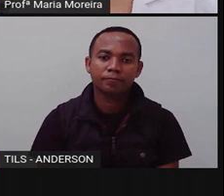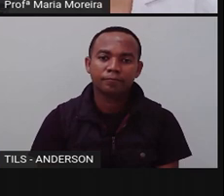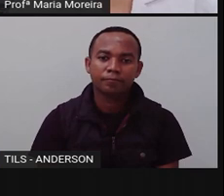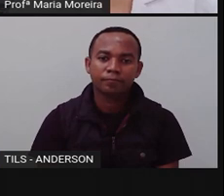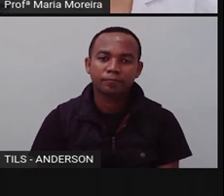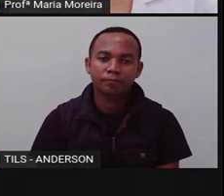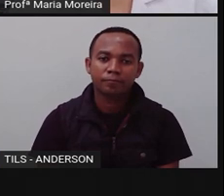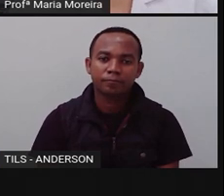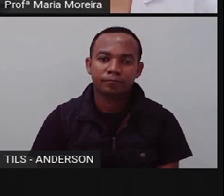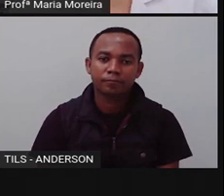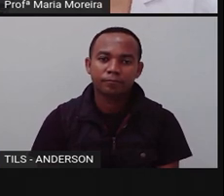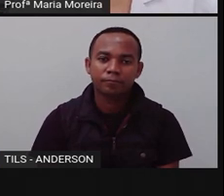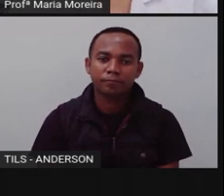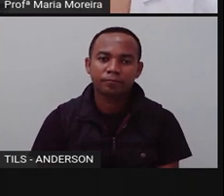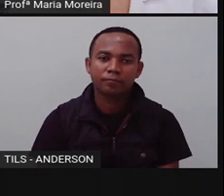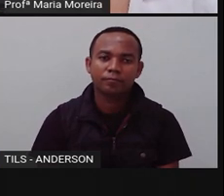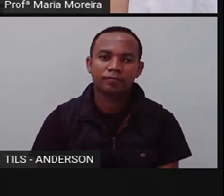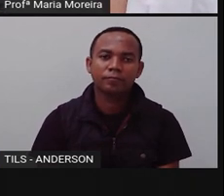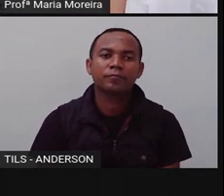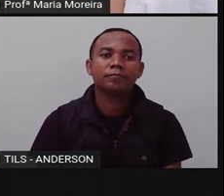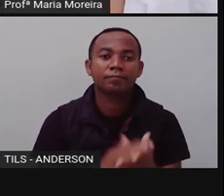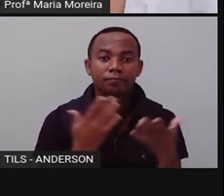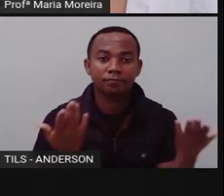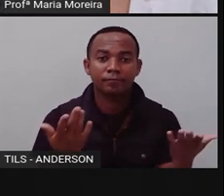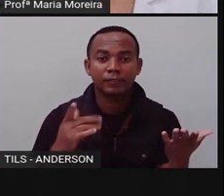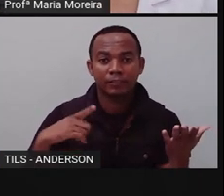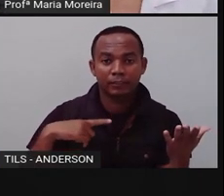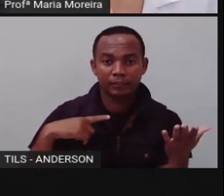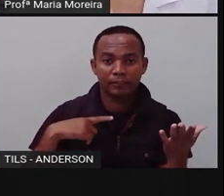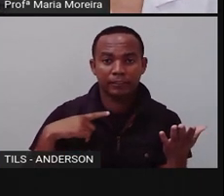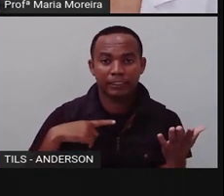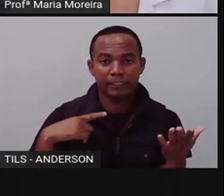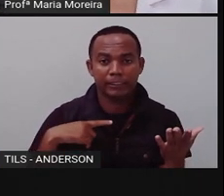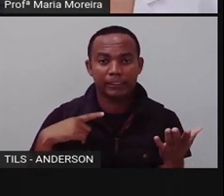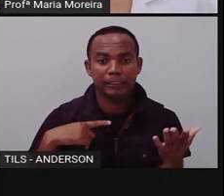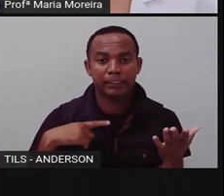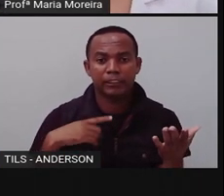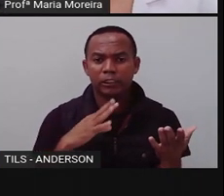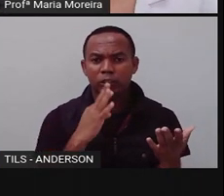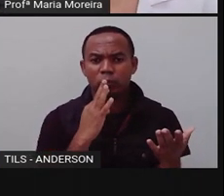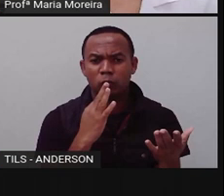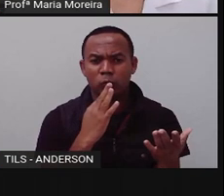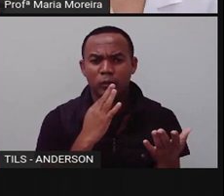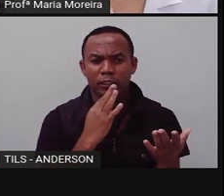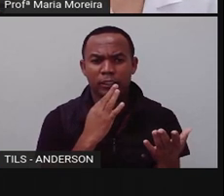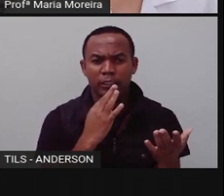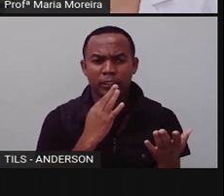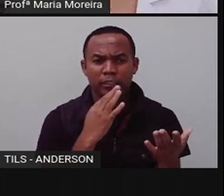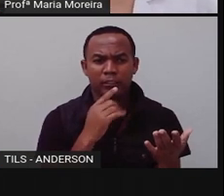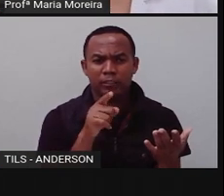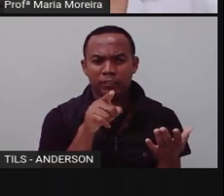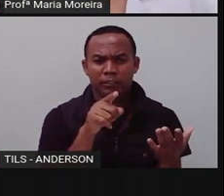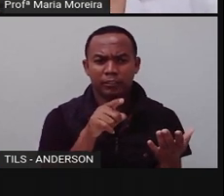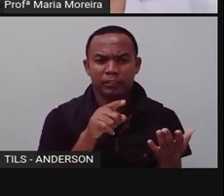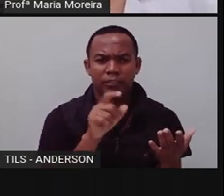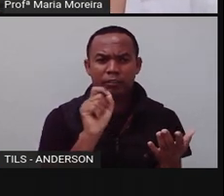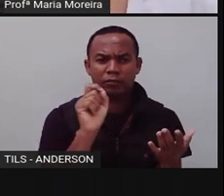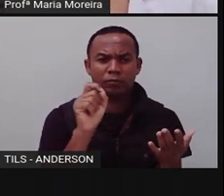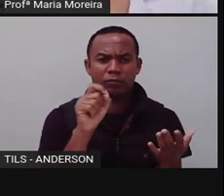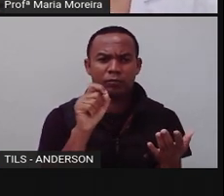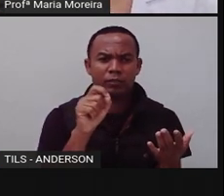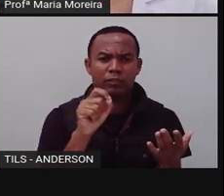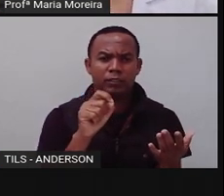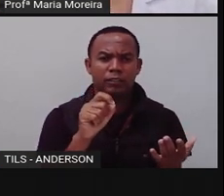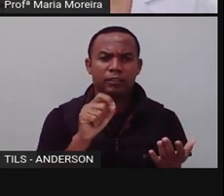Lindinho os passarinhos tristes, mas bonitos. Bom, e aí a prova vai dar um exemplo aqui. Ela até pensou em substituir, mas ela achou interessante deixar